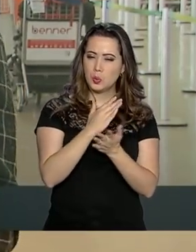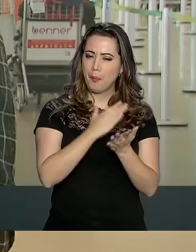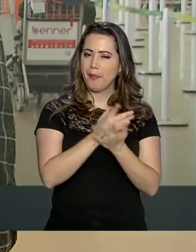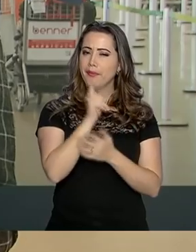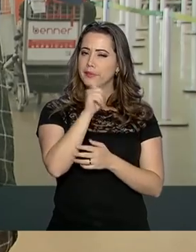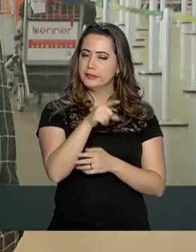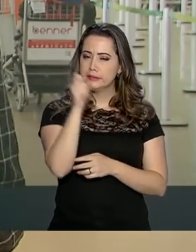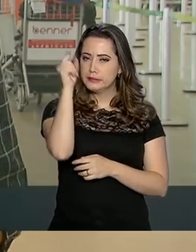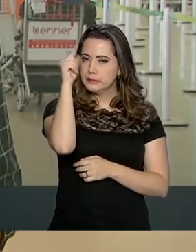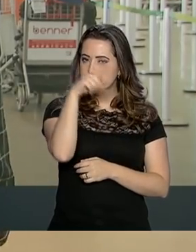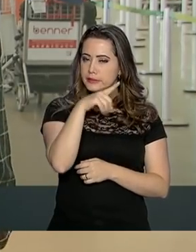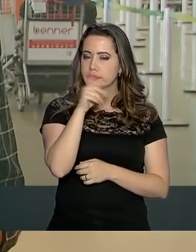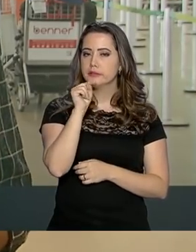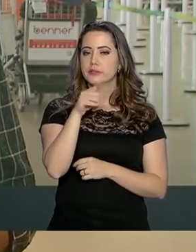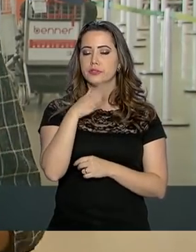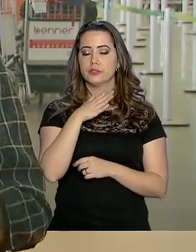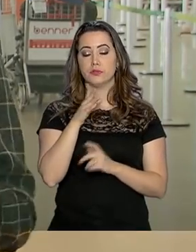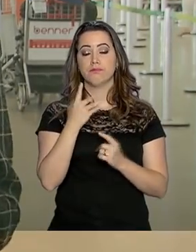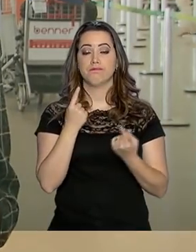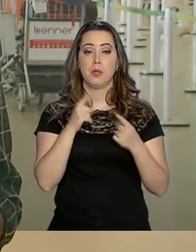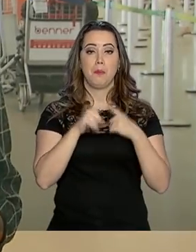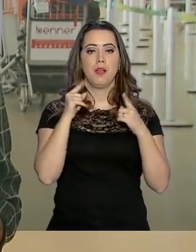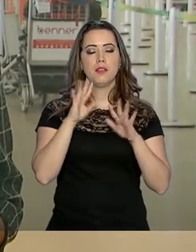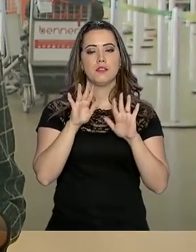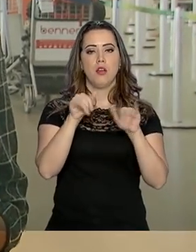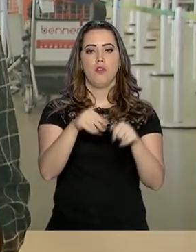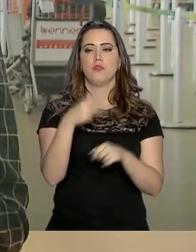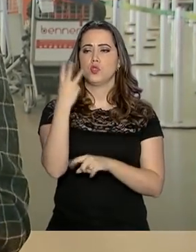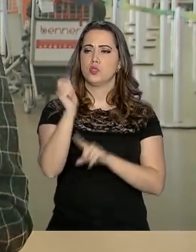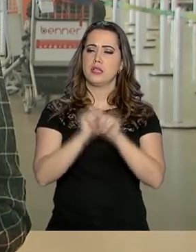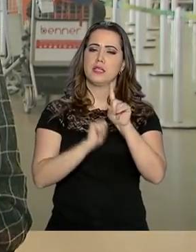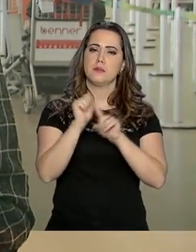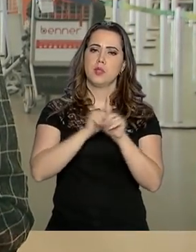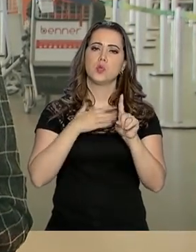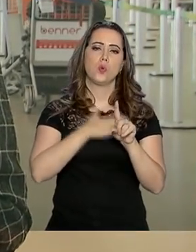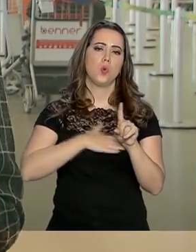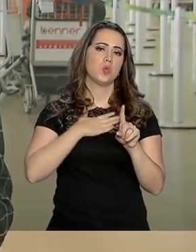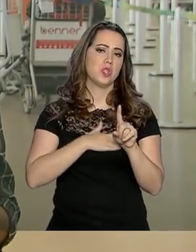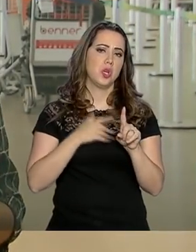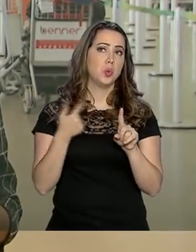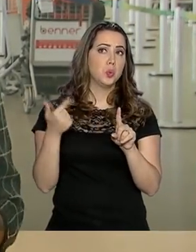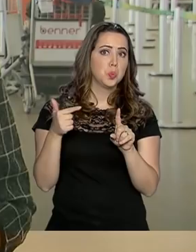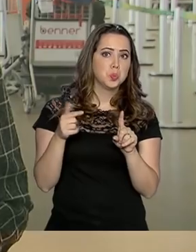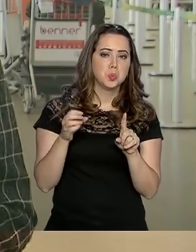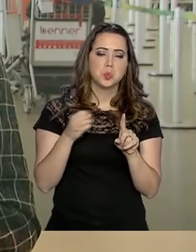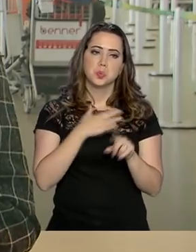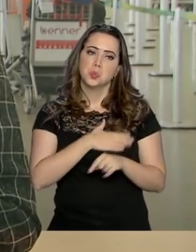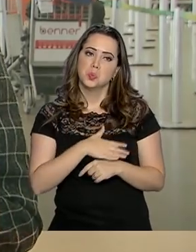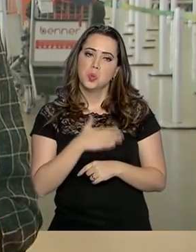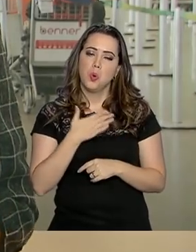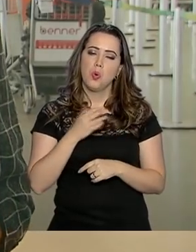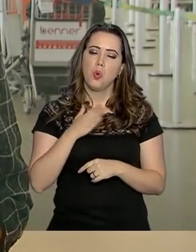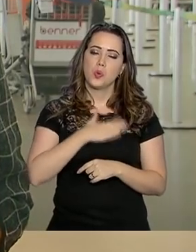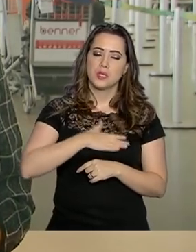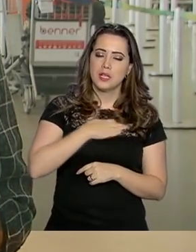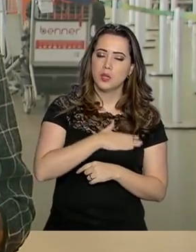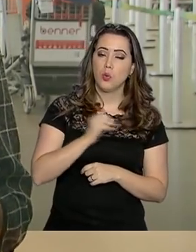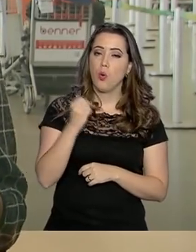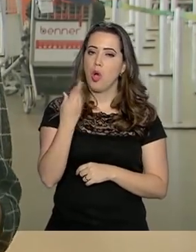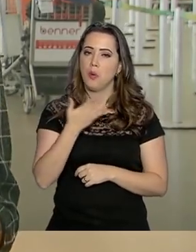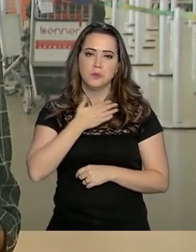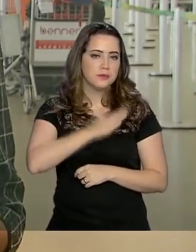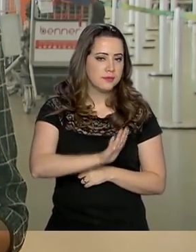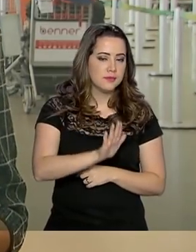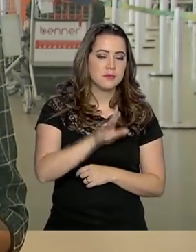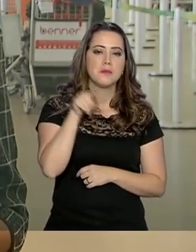gente tem uma certa dificuldade em acostumar, mas ao fim dos três meses, gostando ou não, a sensação é de estar totalmente adaptado